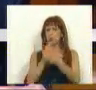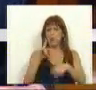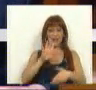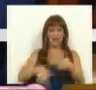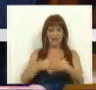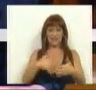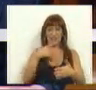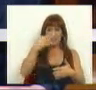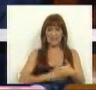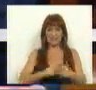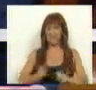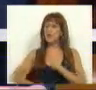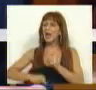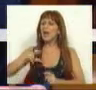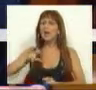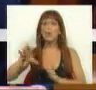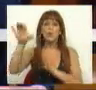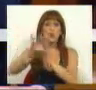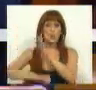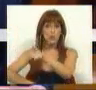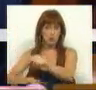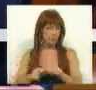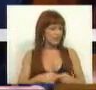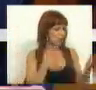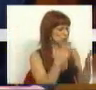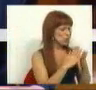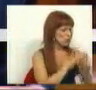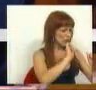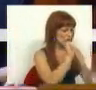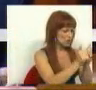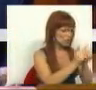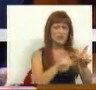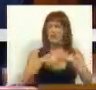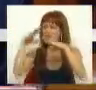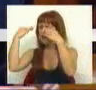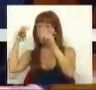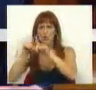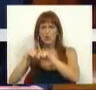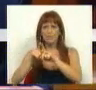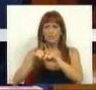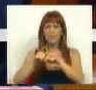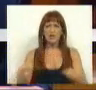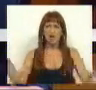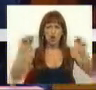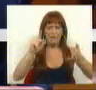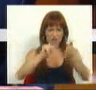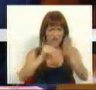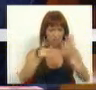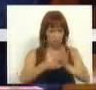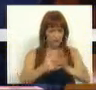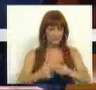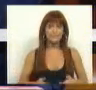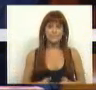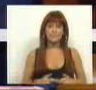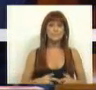tempo inteiro, no enriquecimento curricular, no estudo acompanhado e na educação para as novas tecnologias.